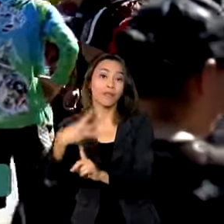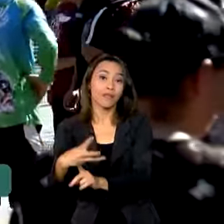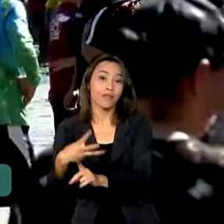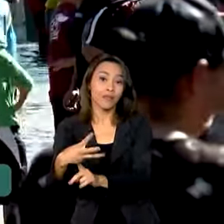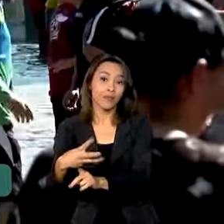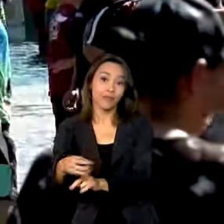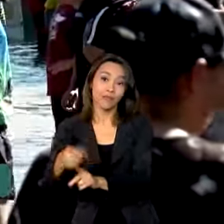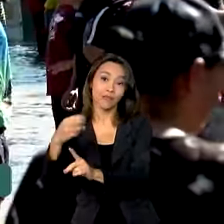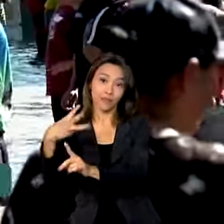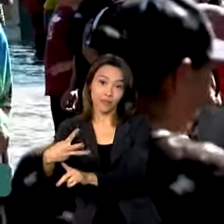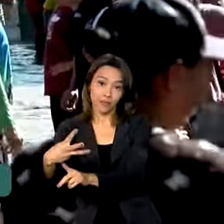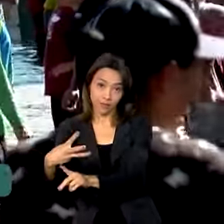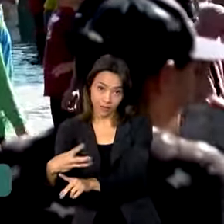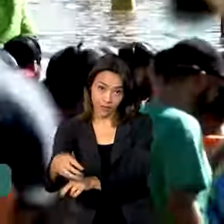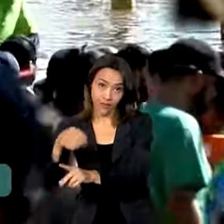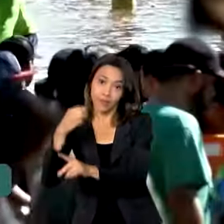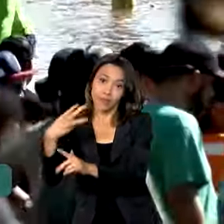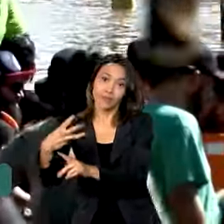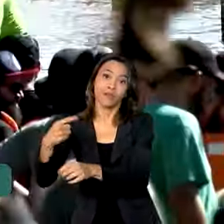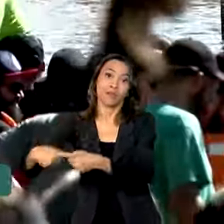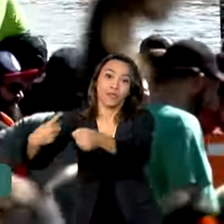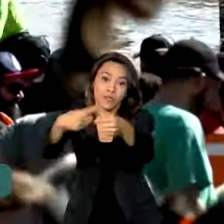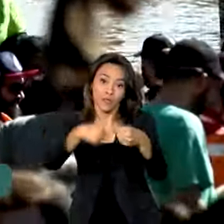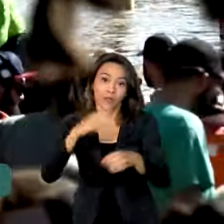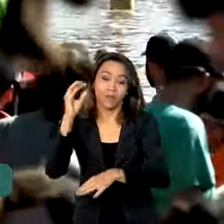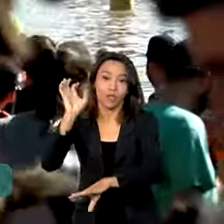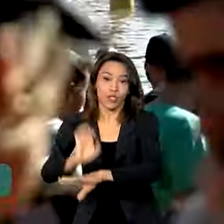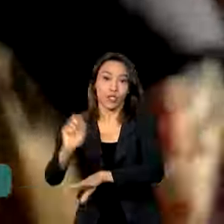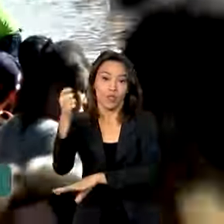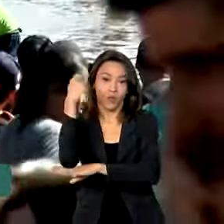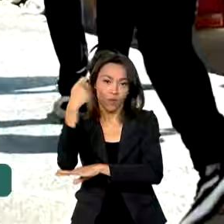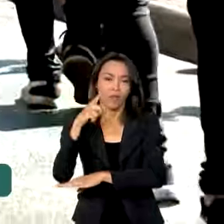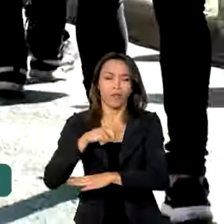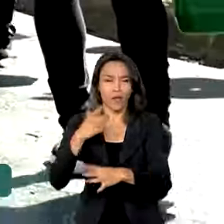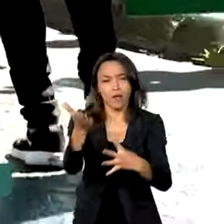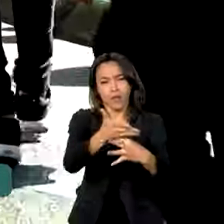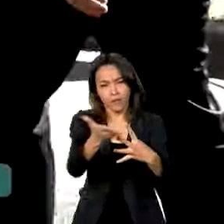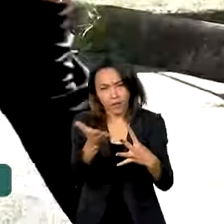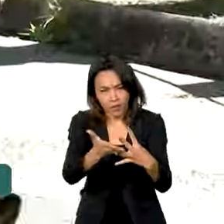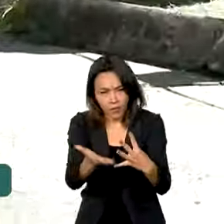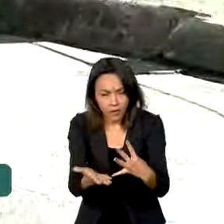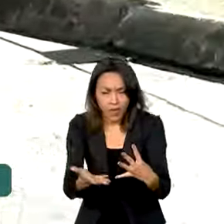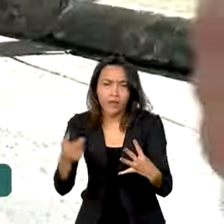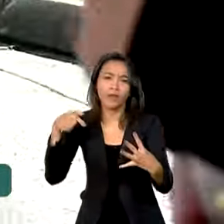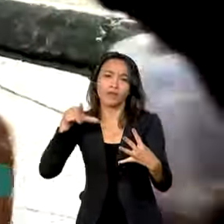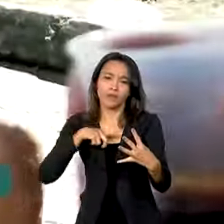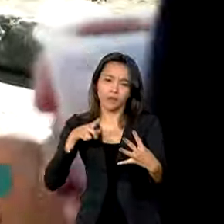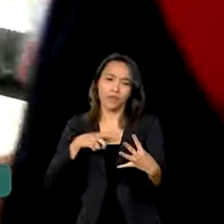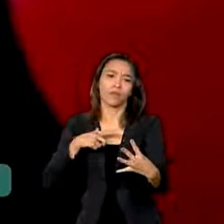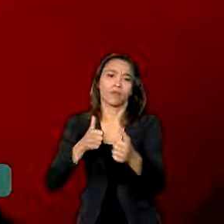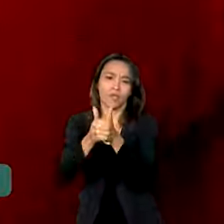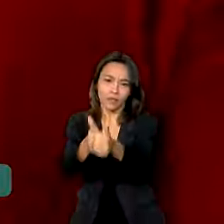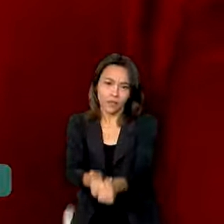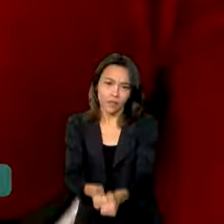municípios do Rio Grande do Sul. A medida inclui também parcelamentos e cumprimento de todas as obrigações